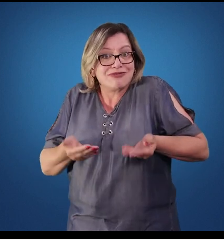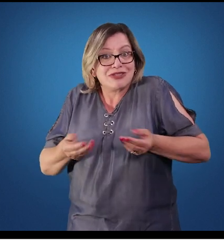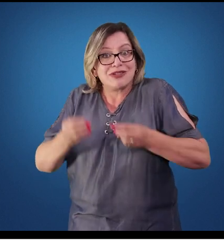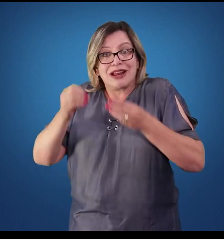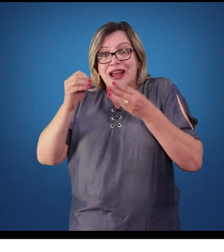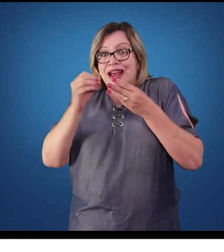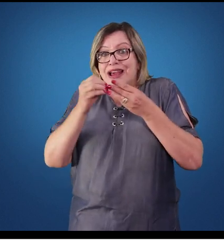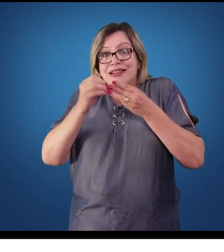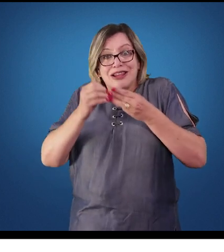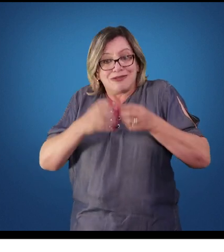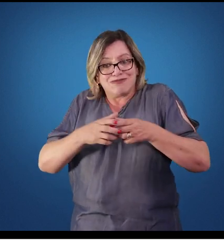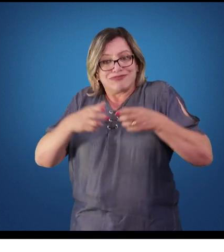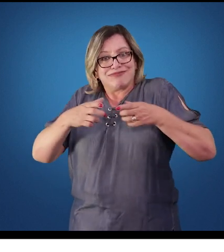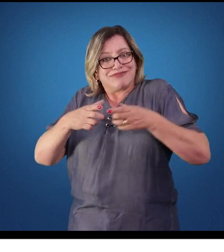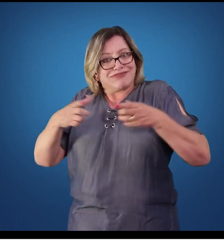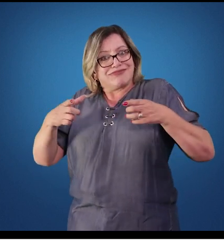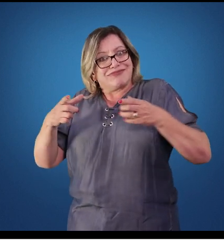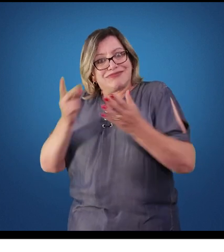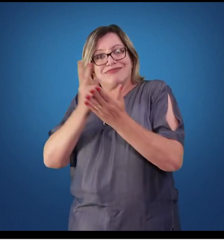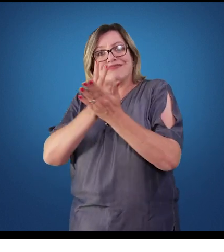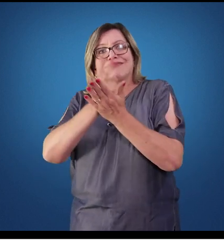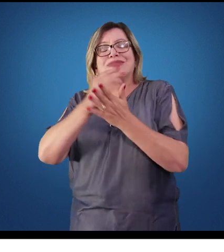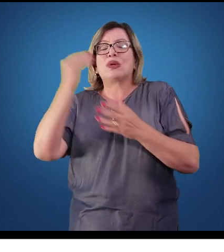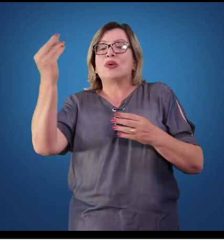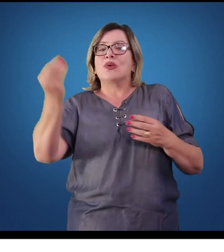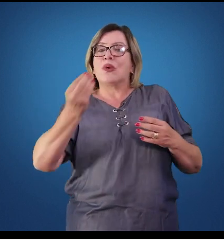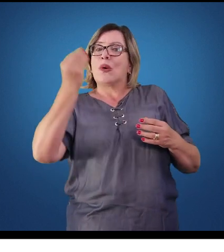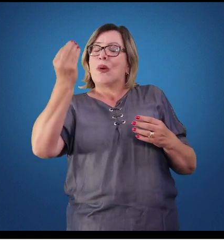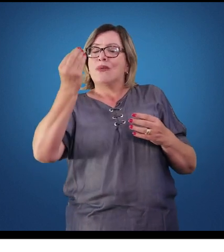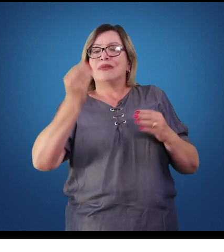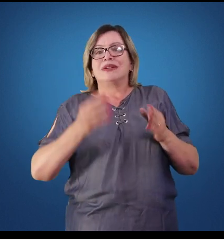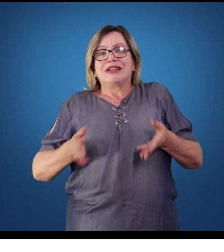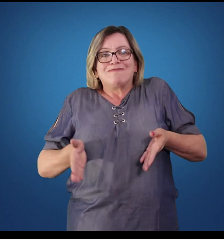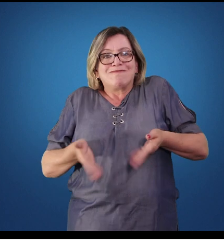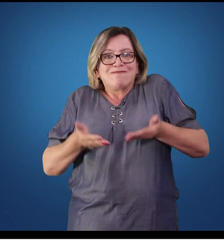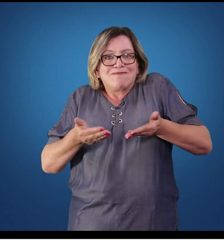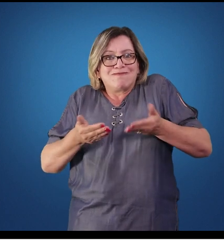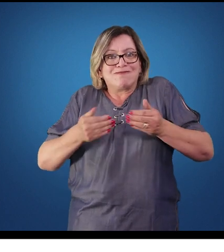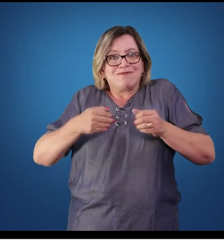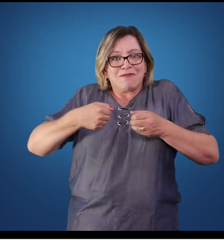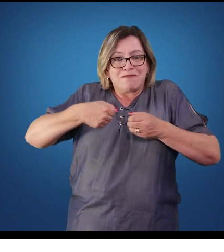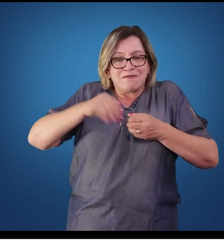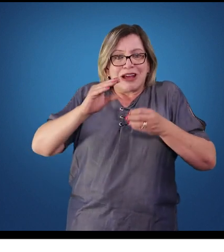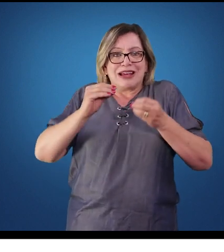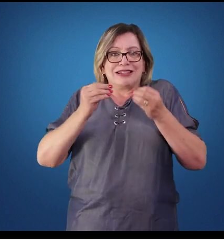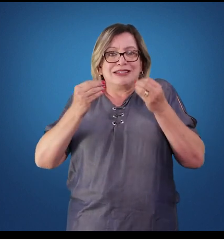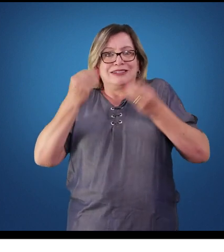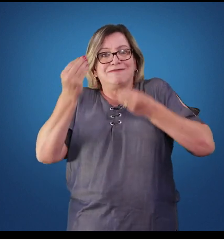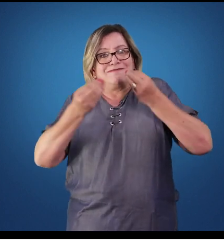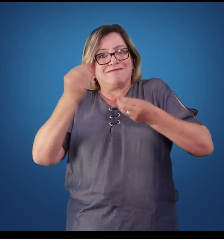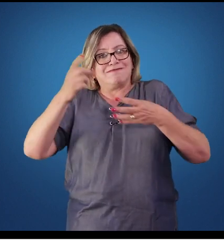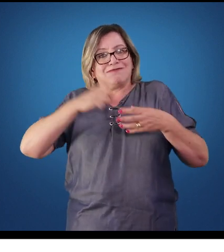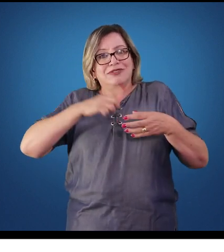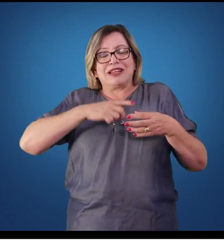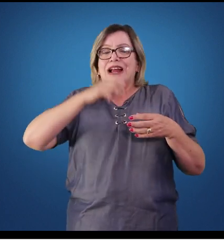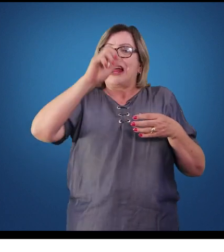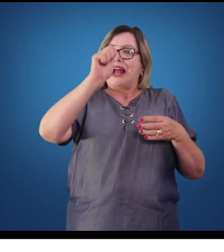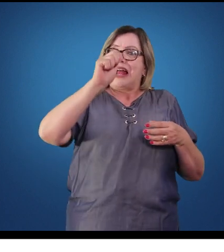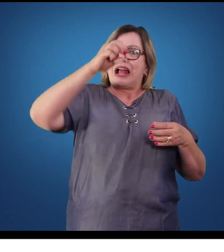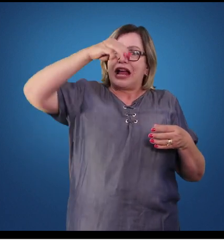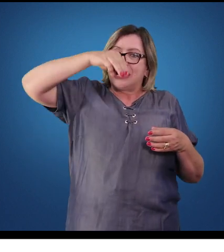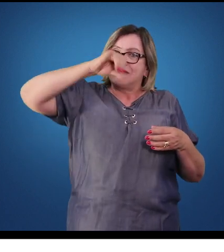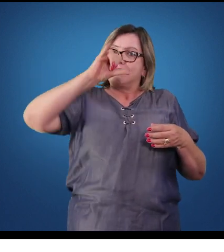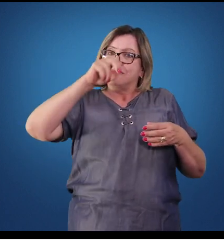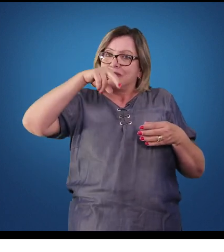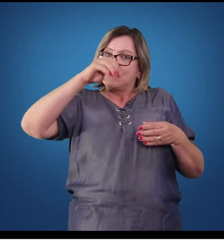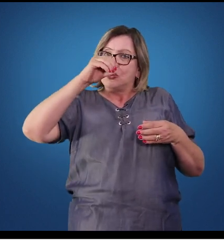células ao seu crescimento. De que forma? Estimulando então o aumento da a concentração de aminoácidos dentro